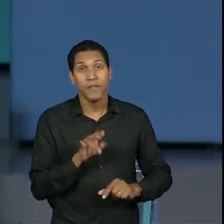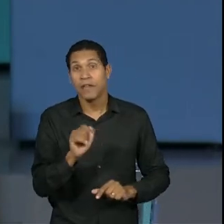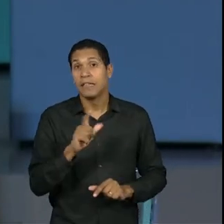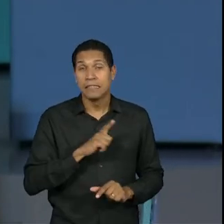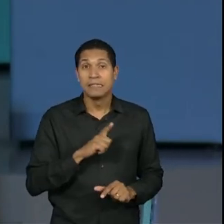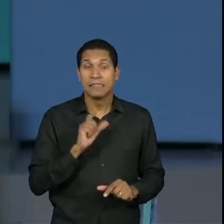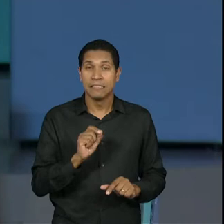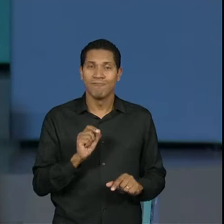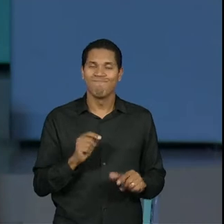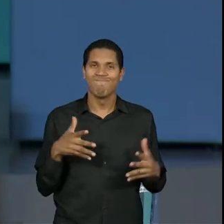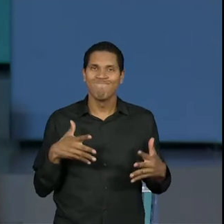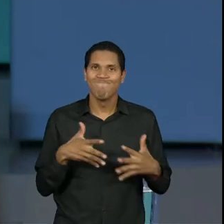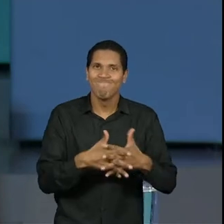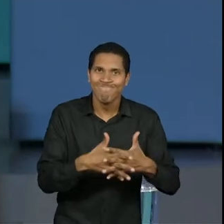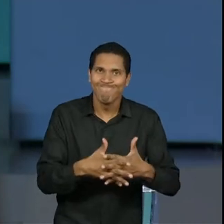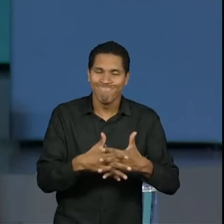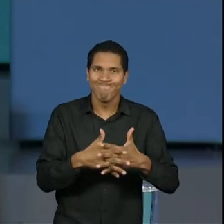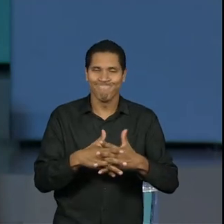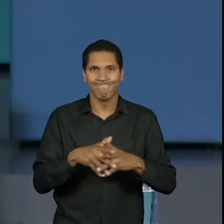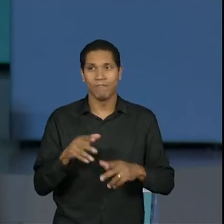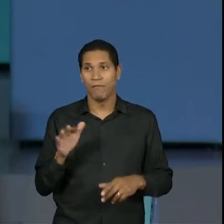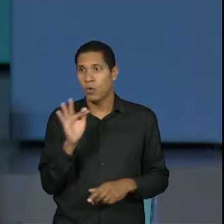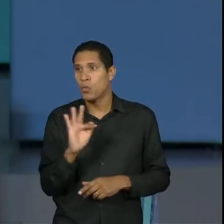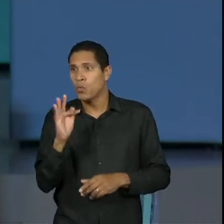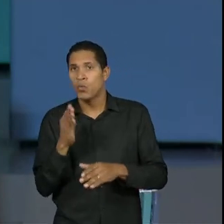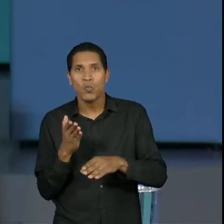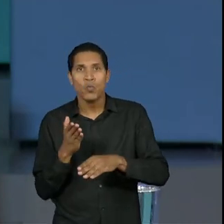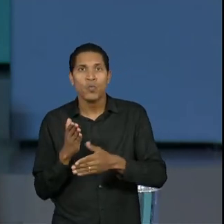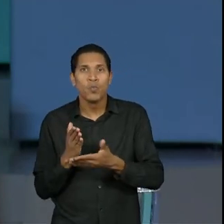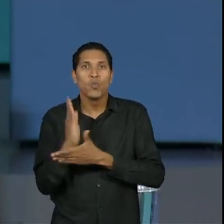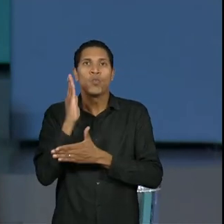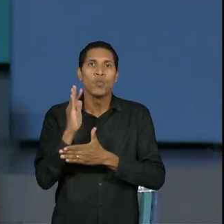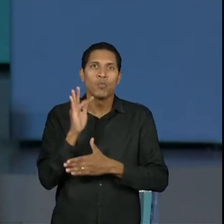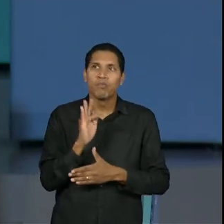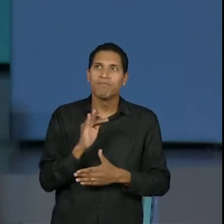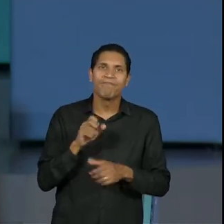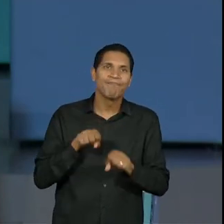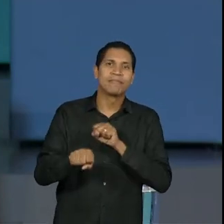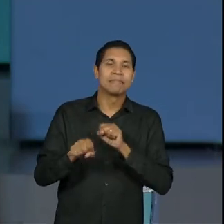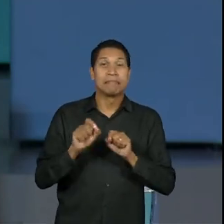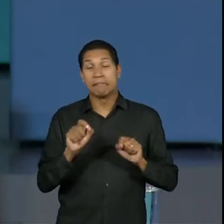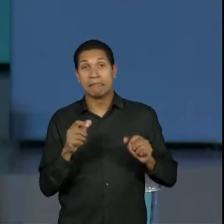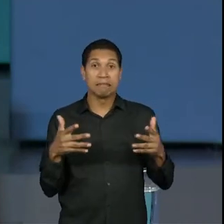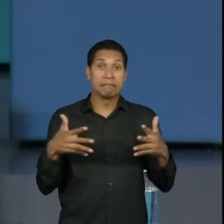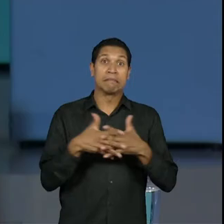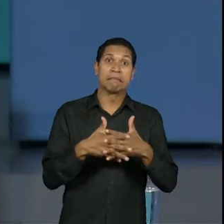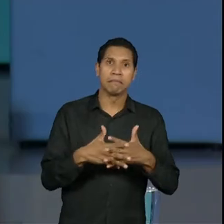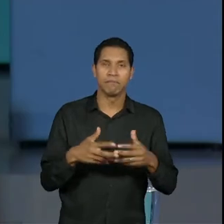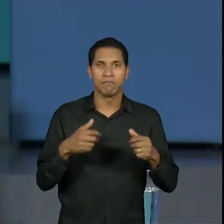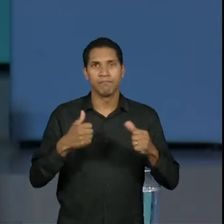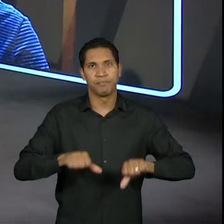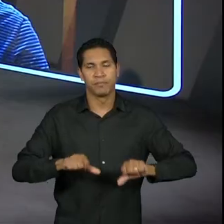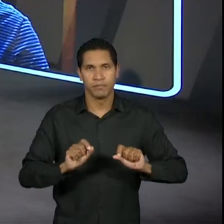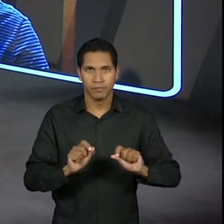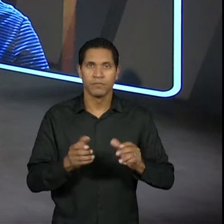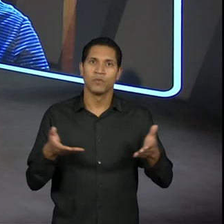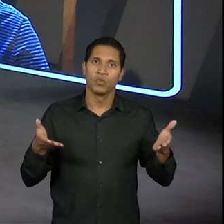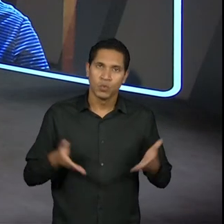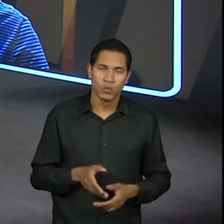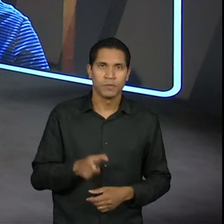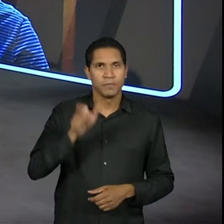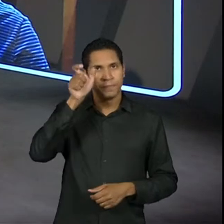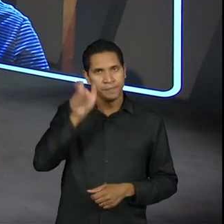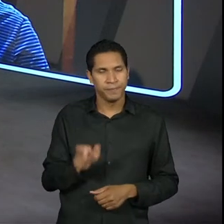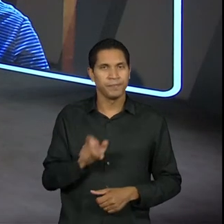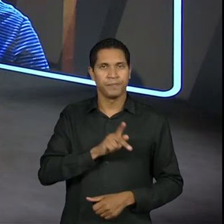comprometer a sua graduação, você pode comprometer os seus planos, tá? Então, hoje, o Roberto, a partir de agora, vai